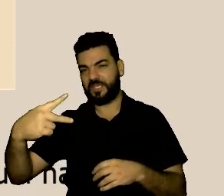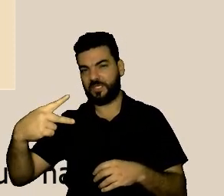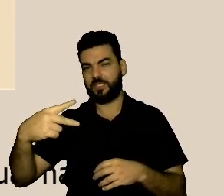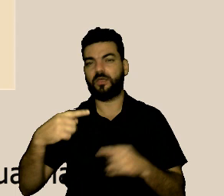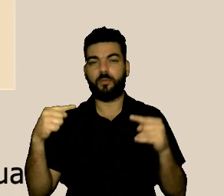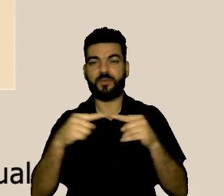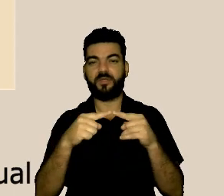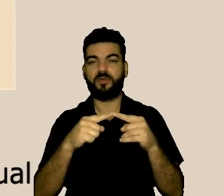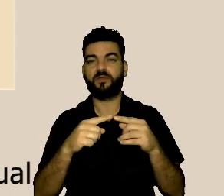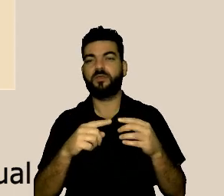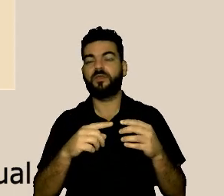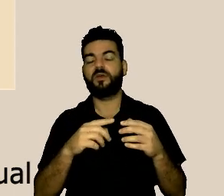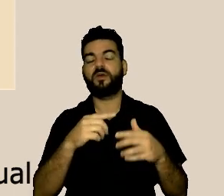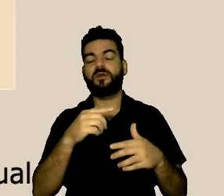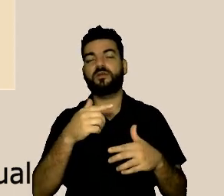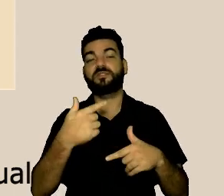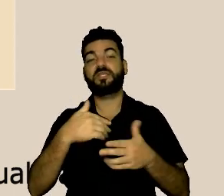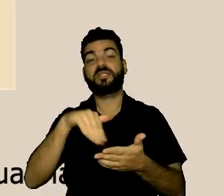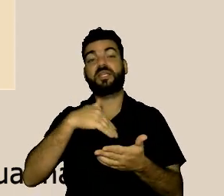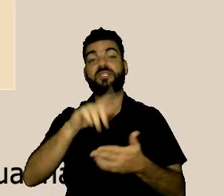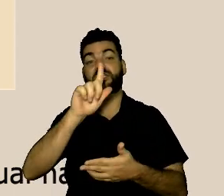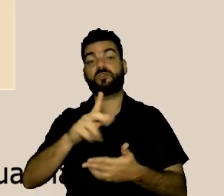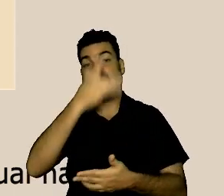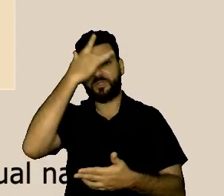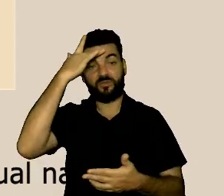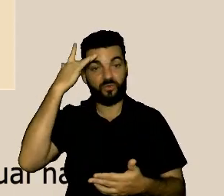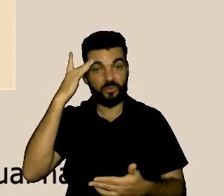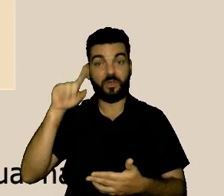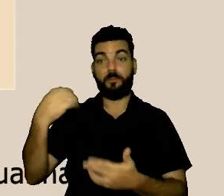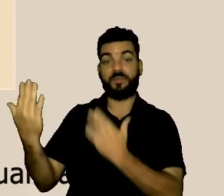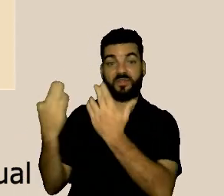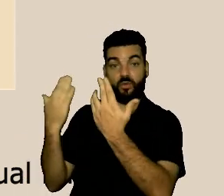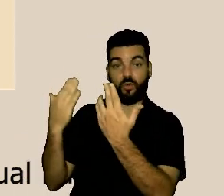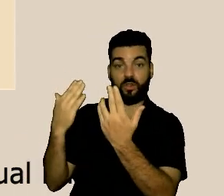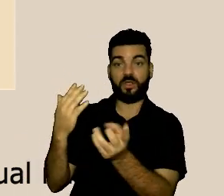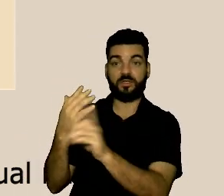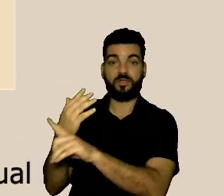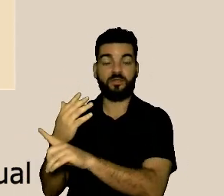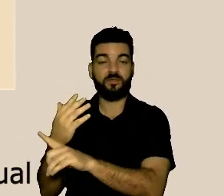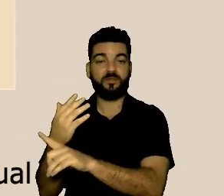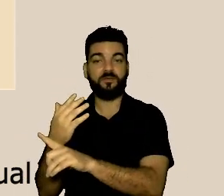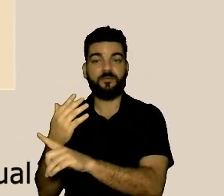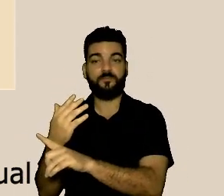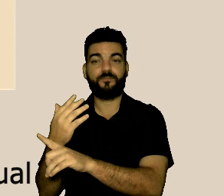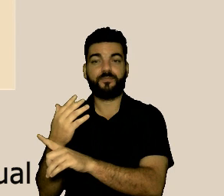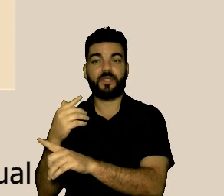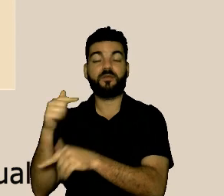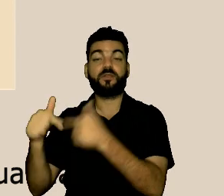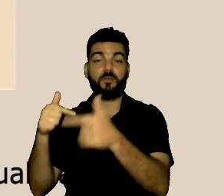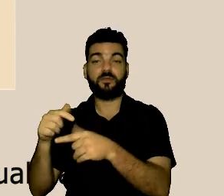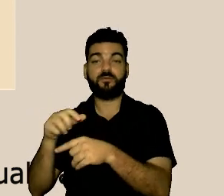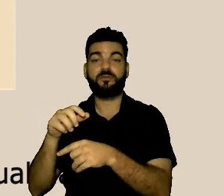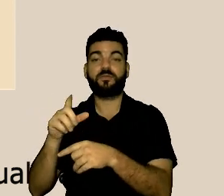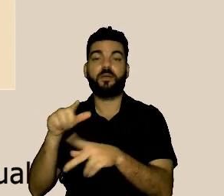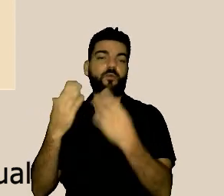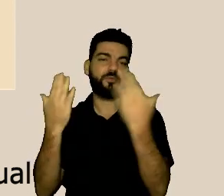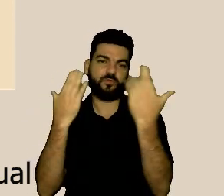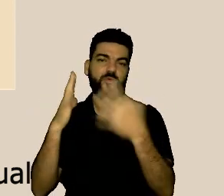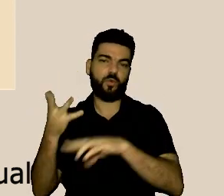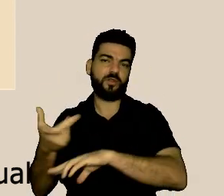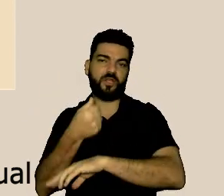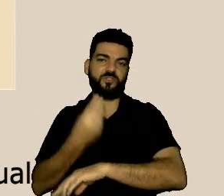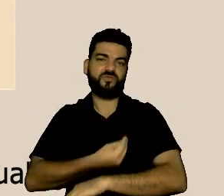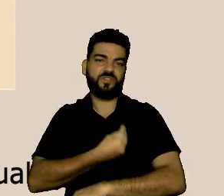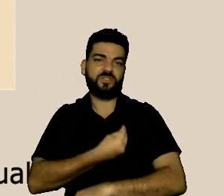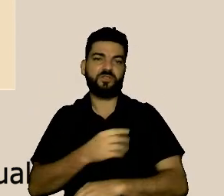Pessoas, e as psicólogas estão na sessão, as psicólogas do trabalho, na sessão de Psicologia e Qualidade de